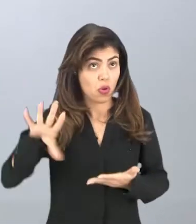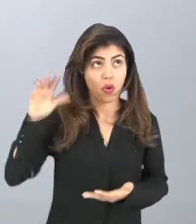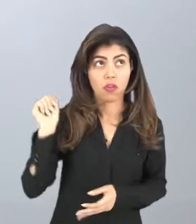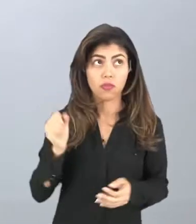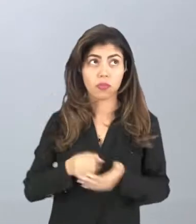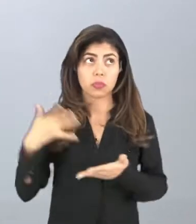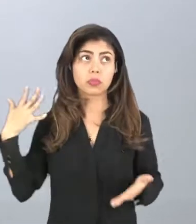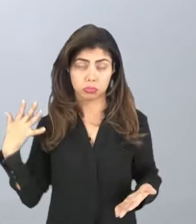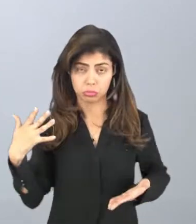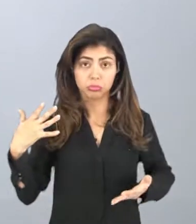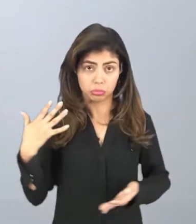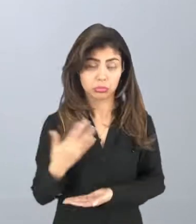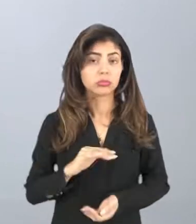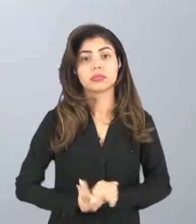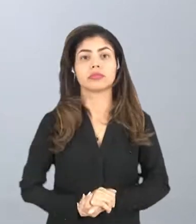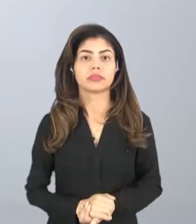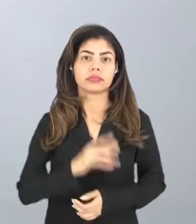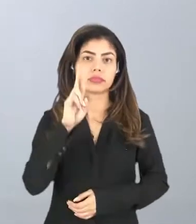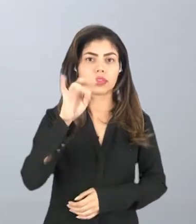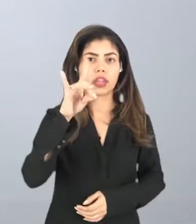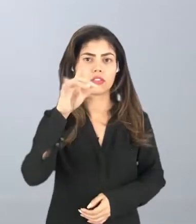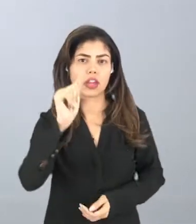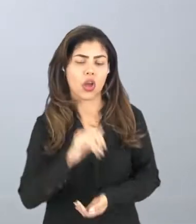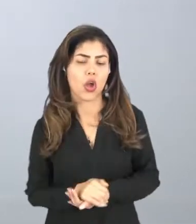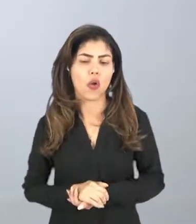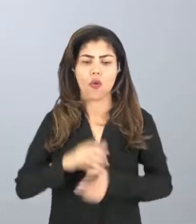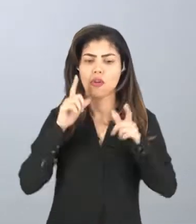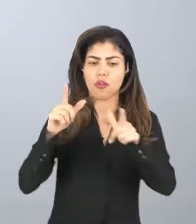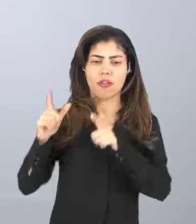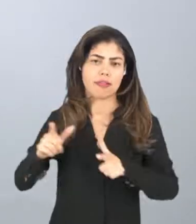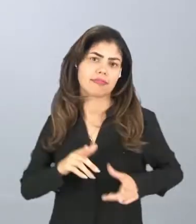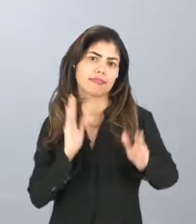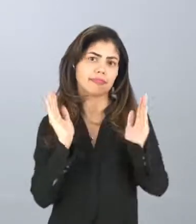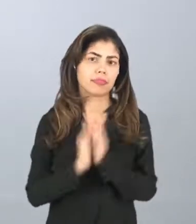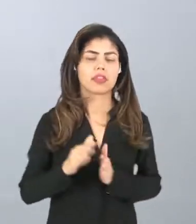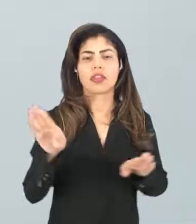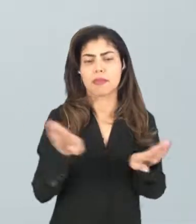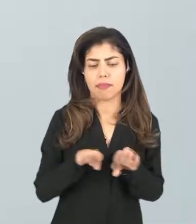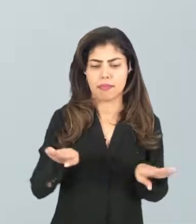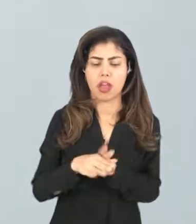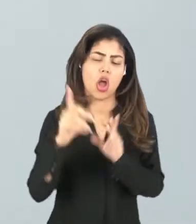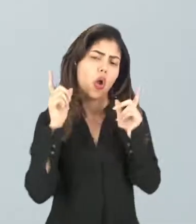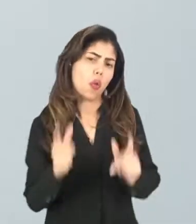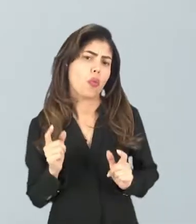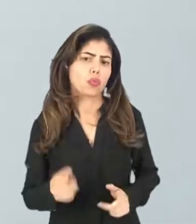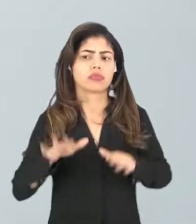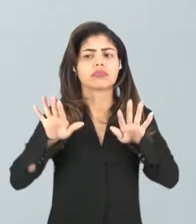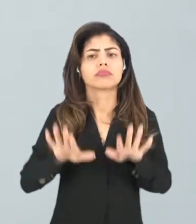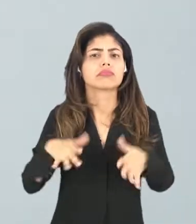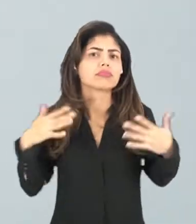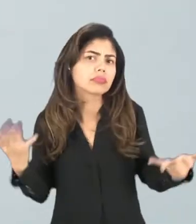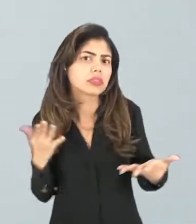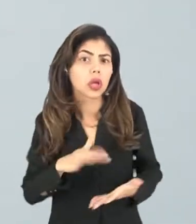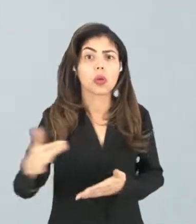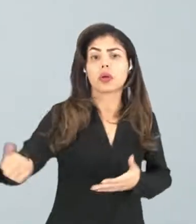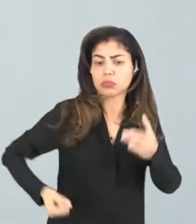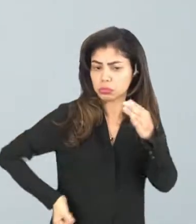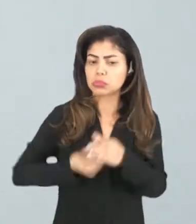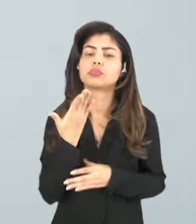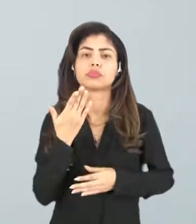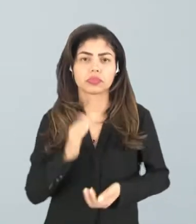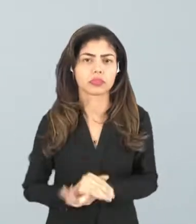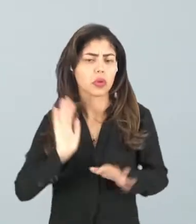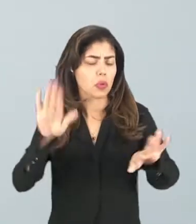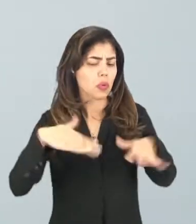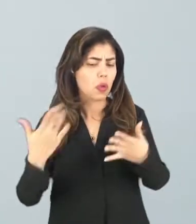muito falar sobre os esportes radicais urbanos e os esportes de aventura, né? Onde ficam, né? Quando que surgiram,